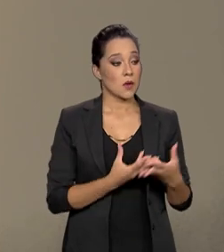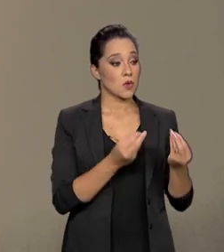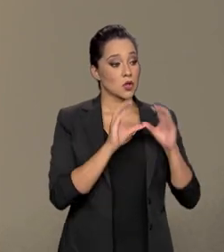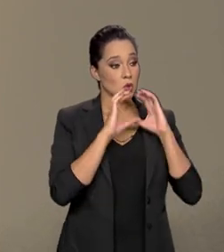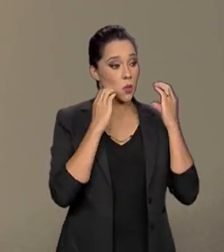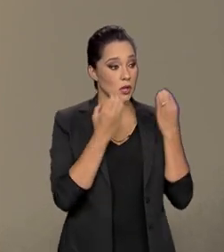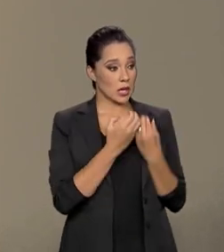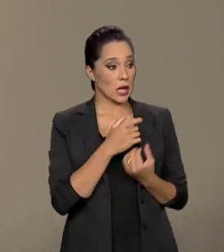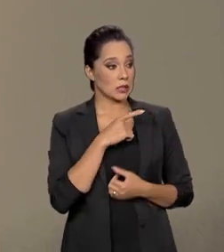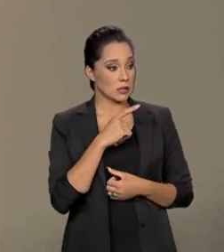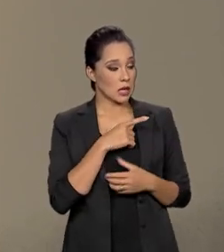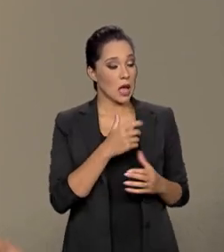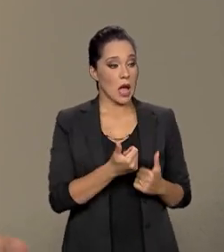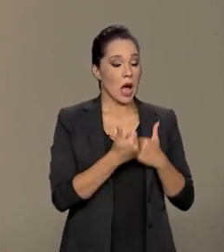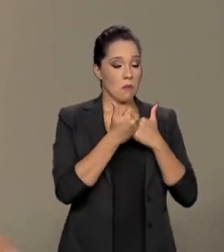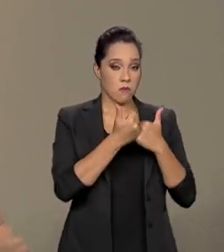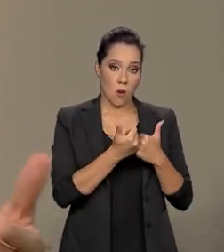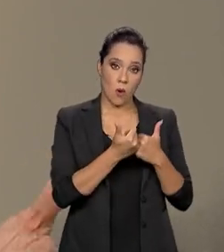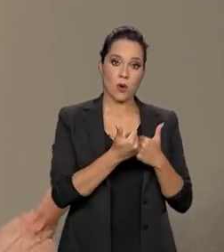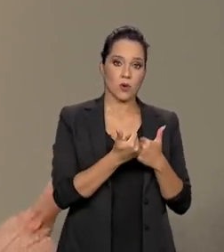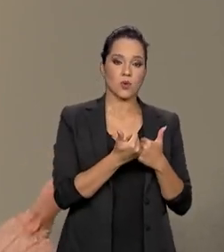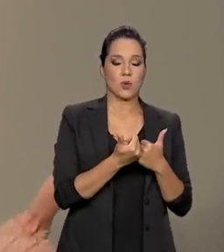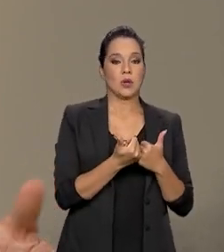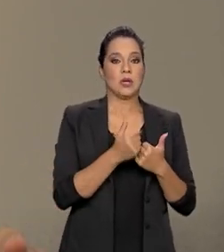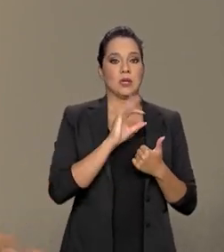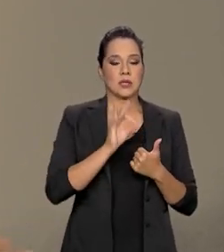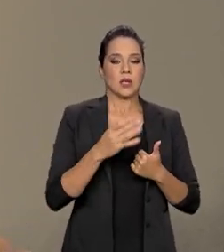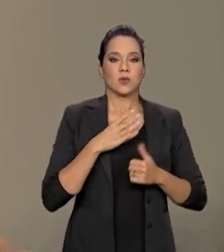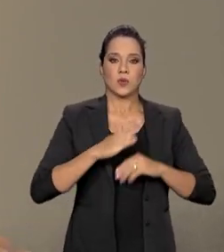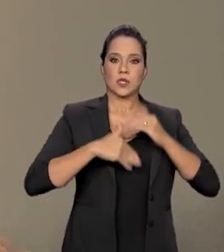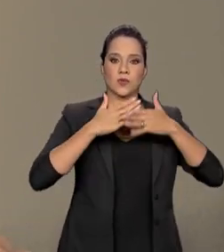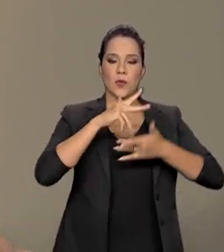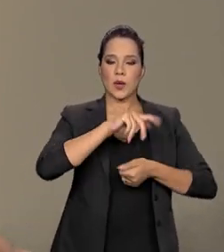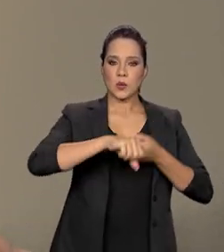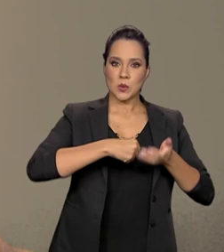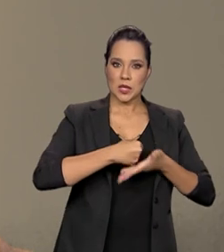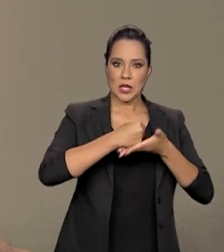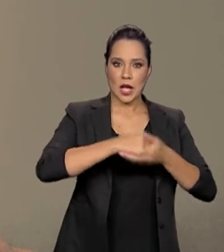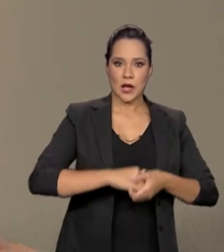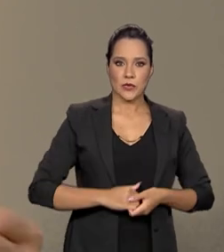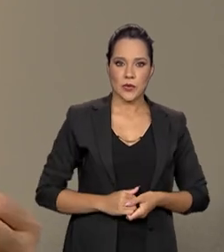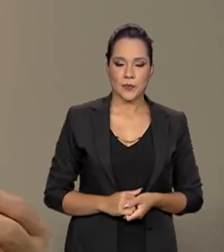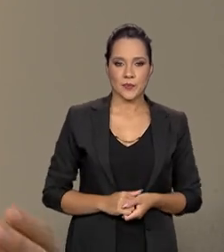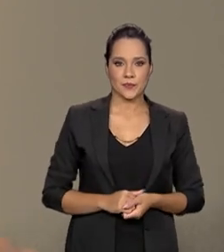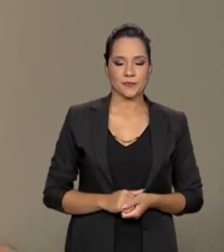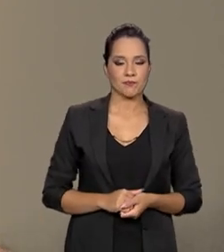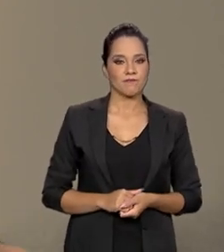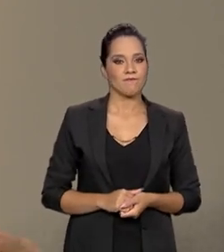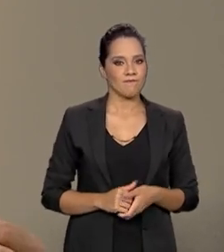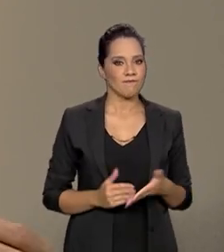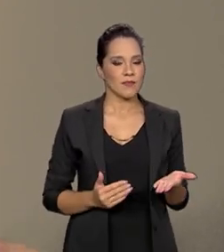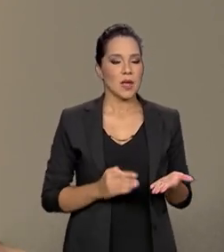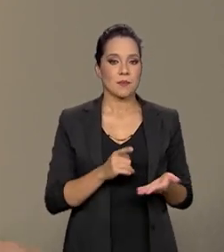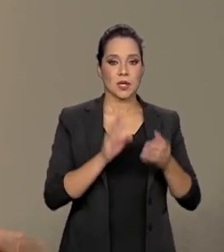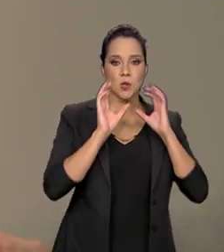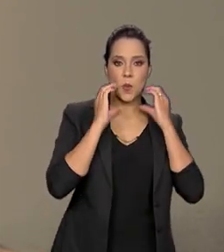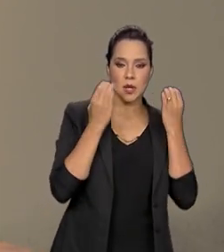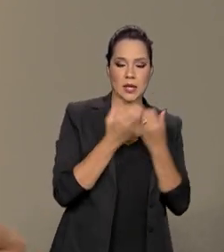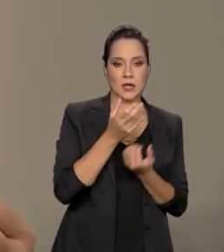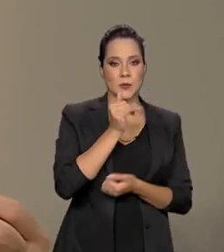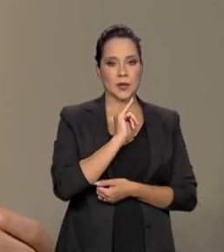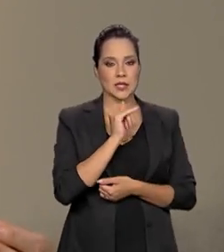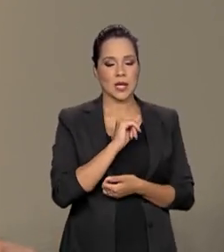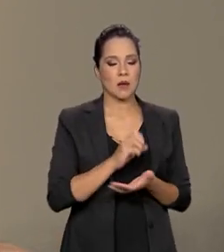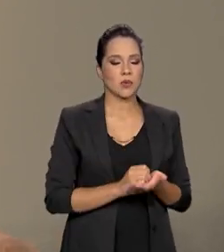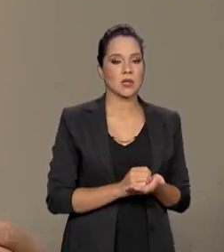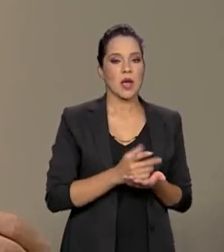você tem apoio em relação à questão do desenvolvimento sustentável. Para essas comunidades, por exemplo,